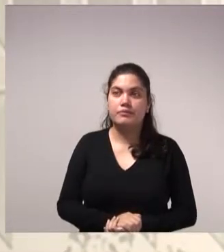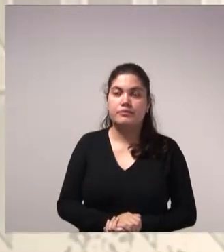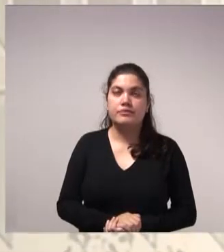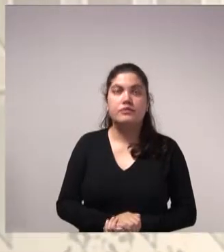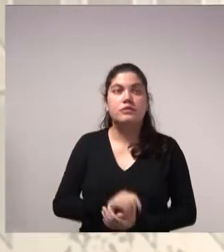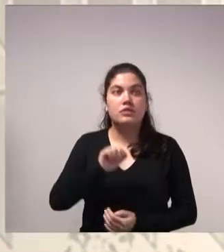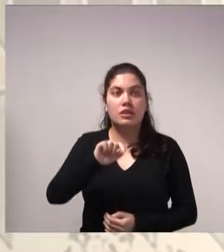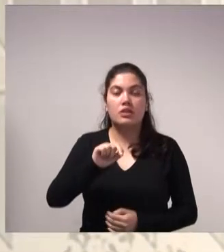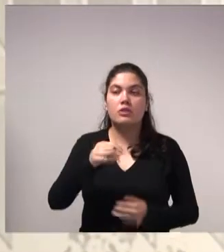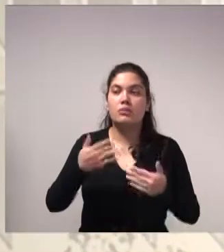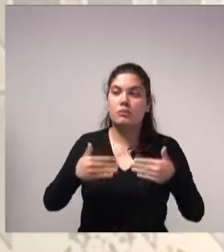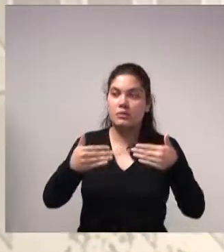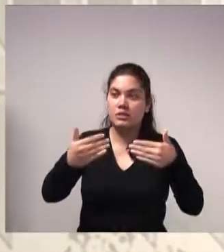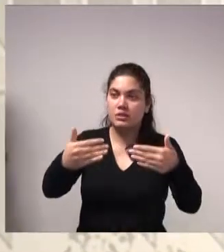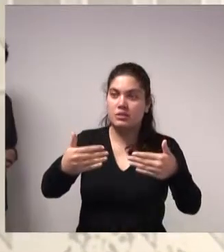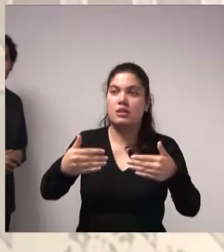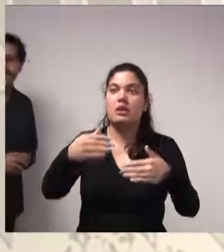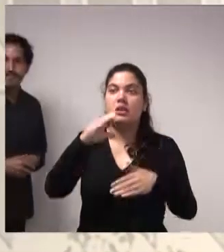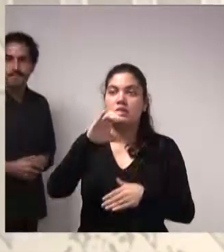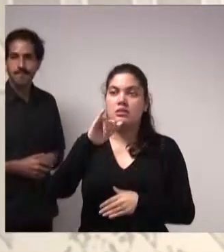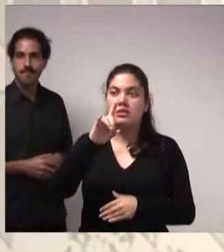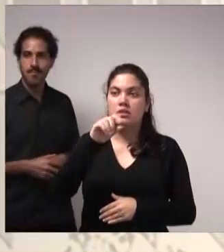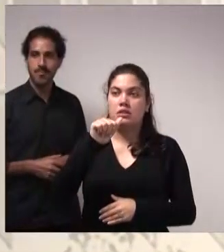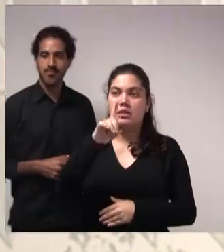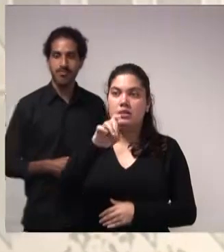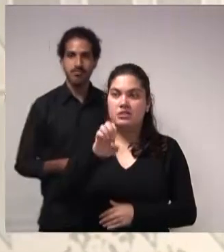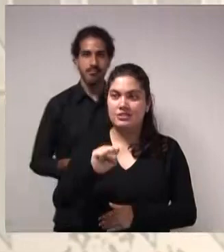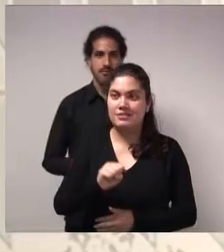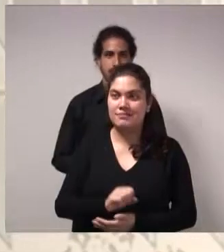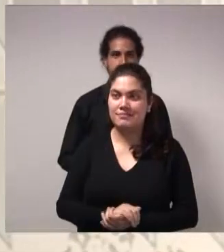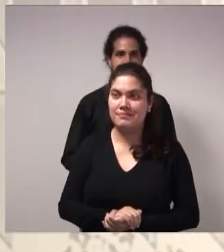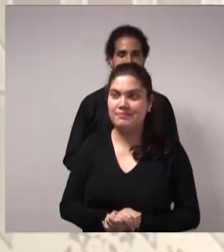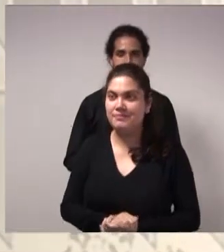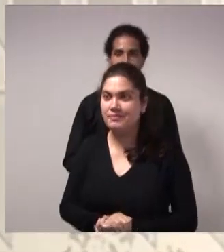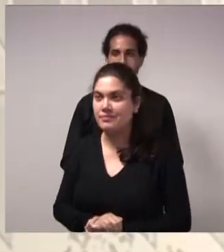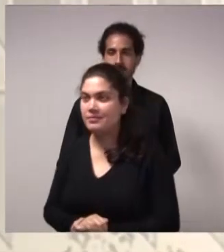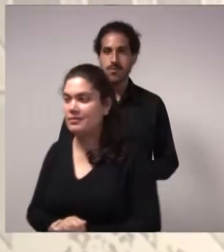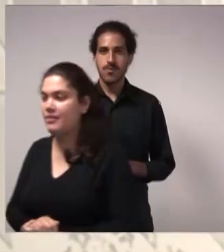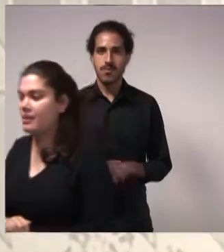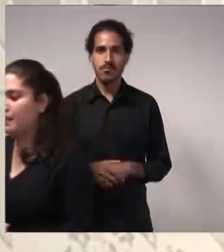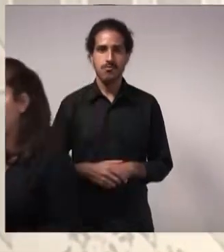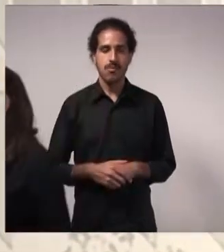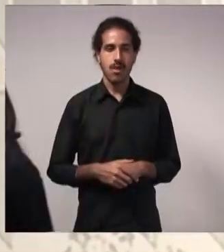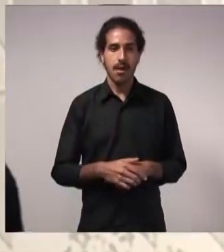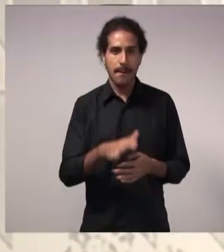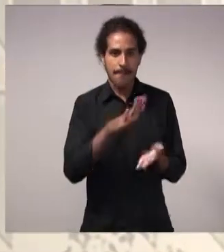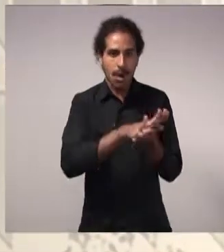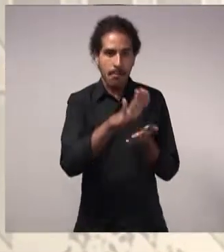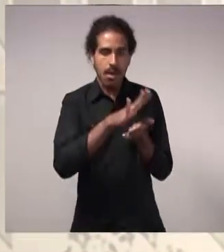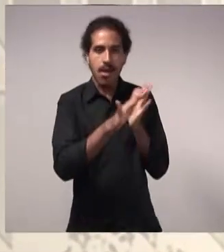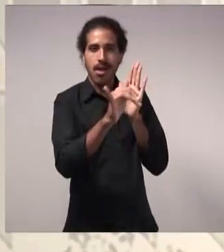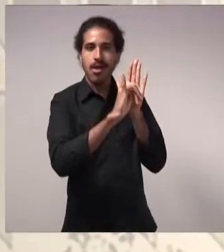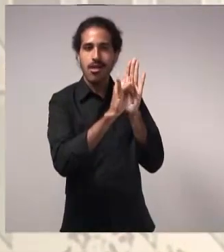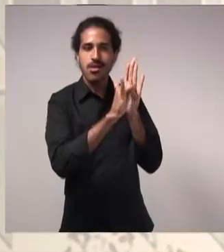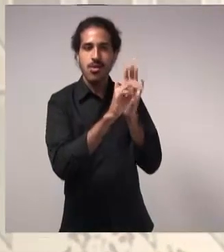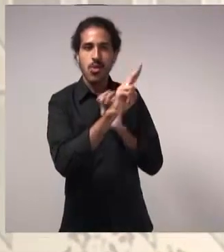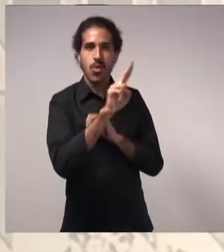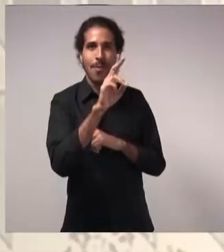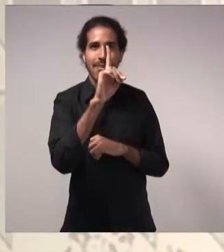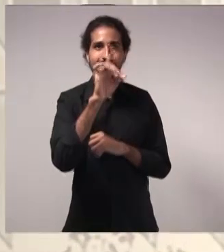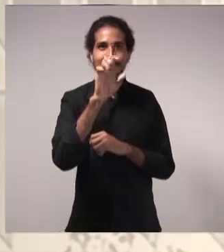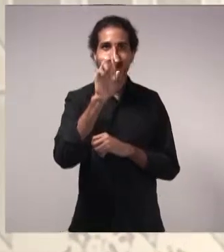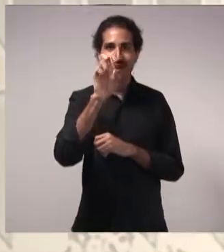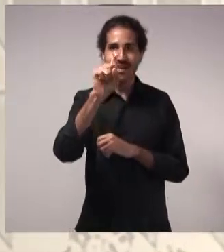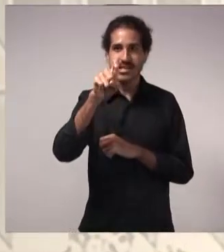das Cidades, ele publica anualmente um indicador chamado DEX, Despesas de Exploração